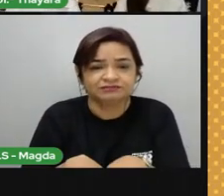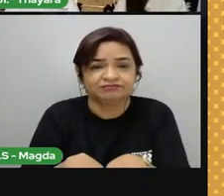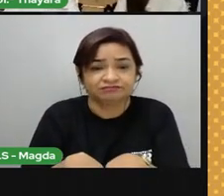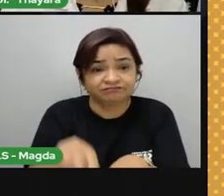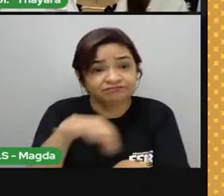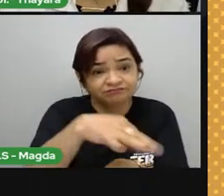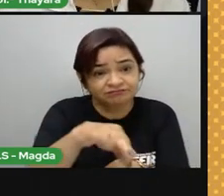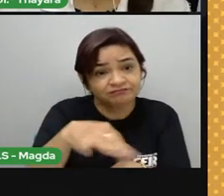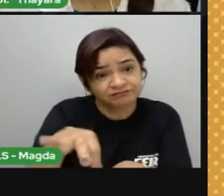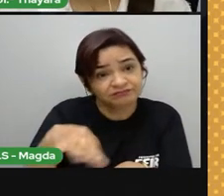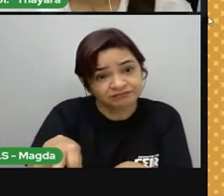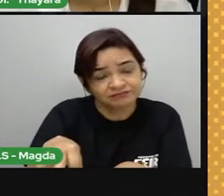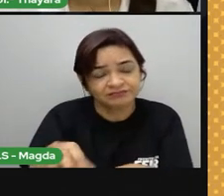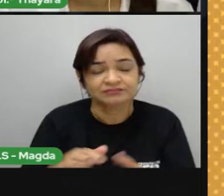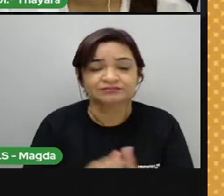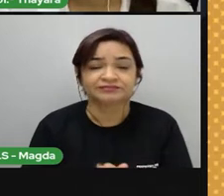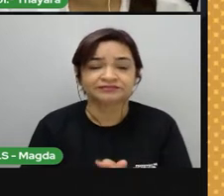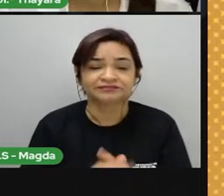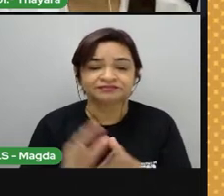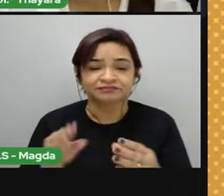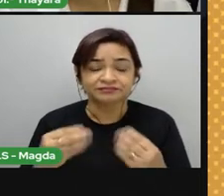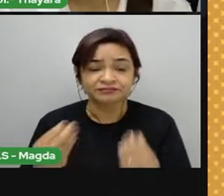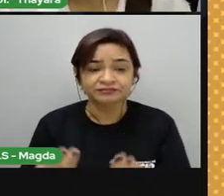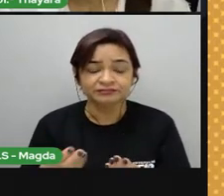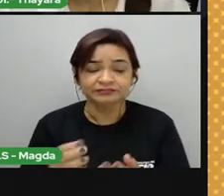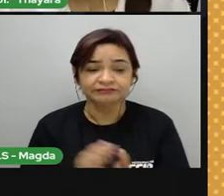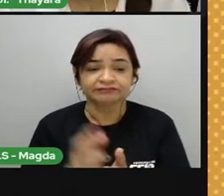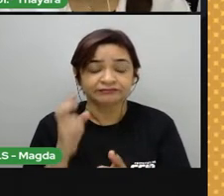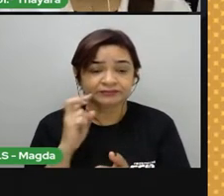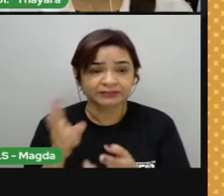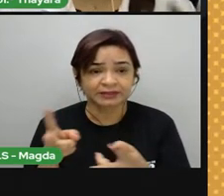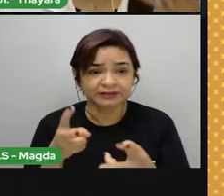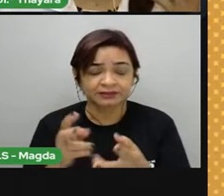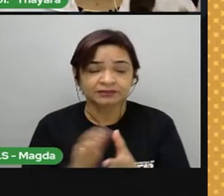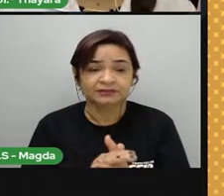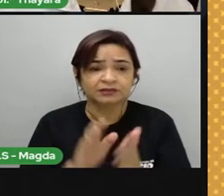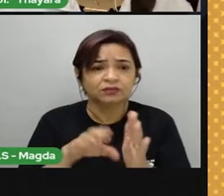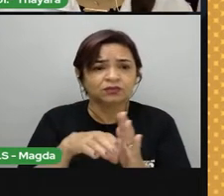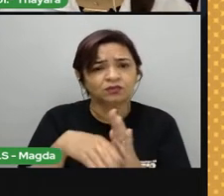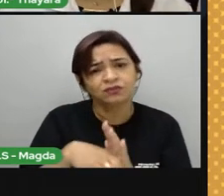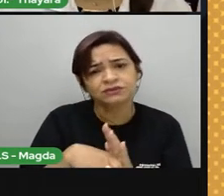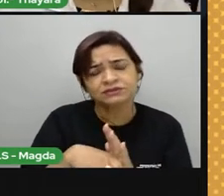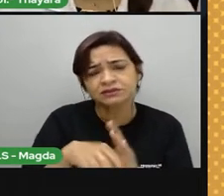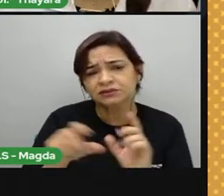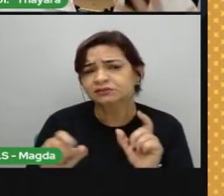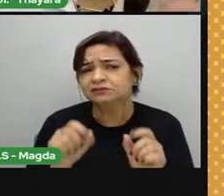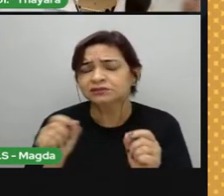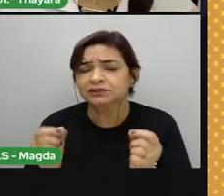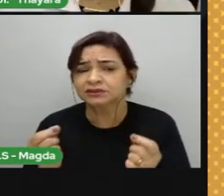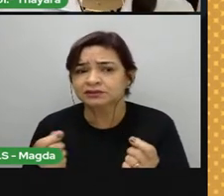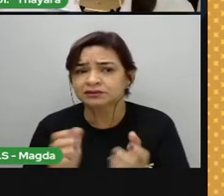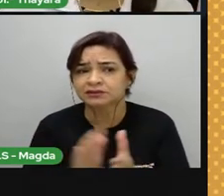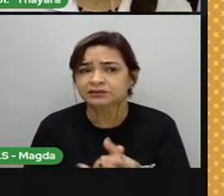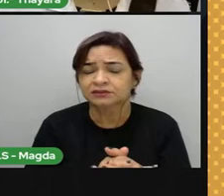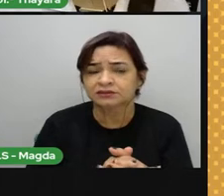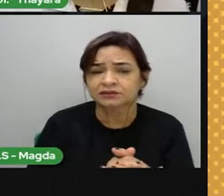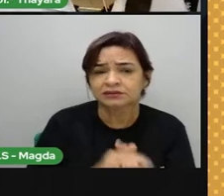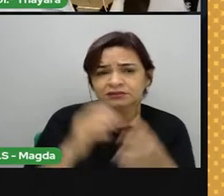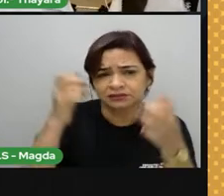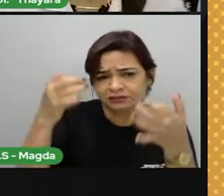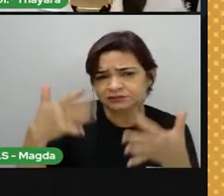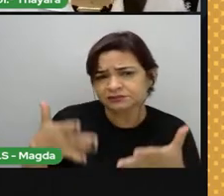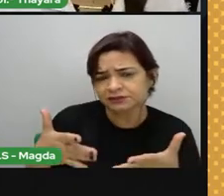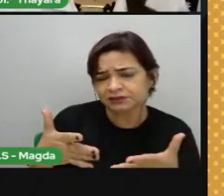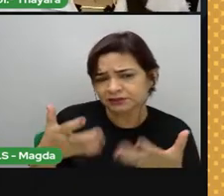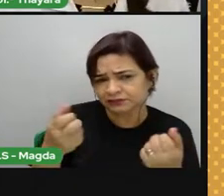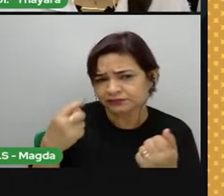dia de fóssil. Então, eu trouxe aqui para vocês um conceito do que seriam esses fósseis, que está meio que explicado aqui em cima, mas